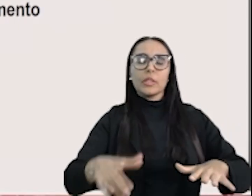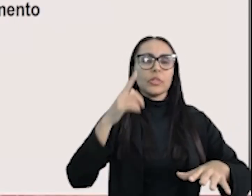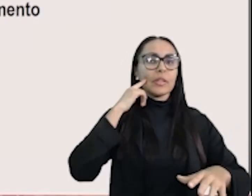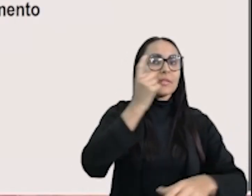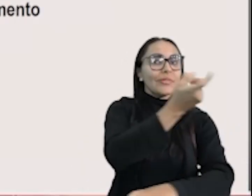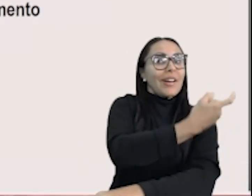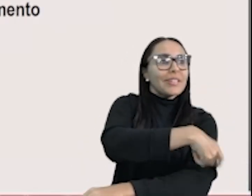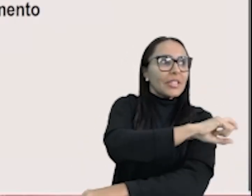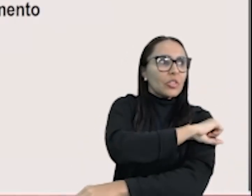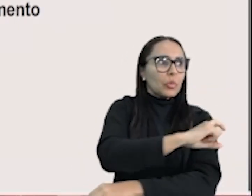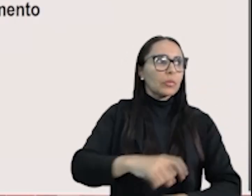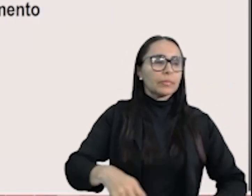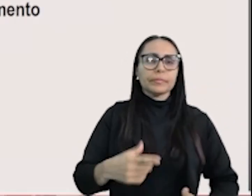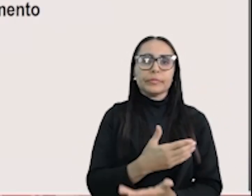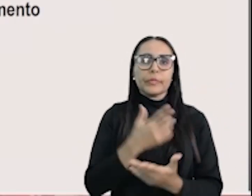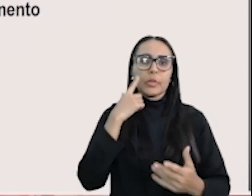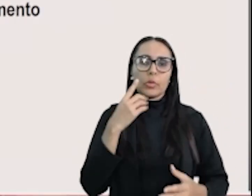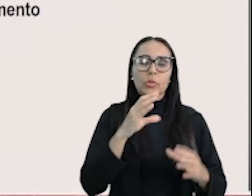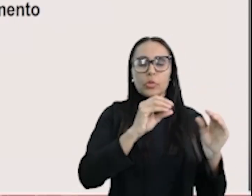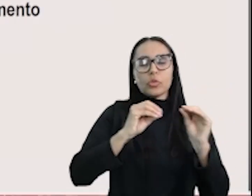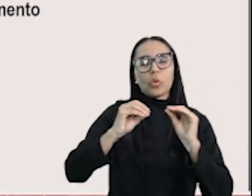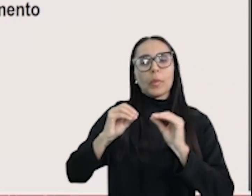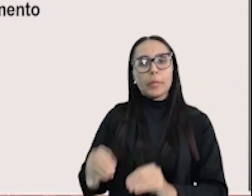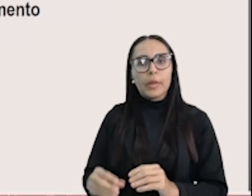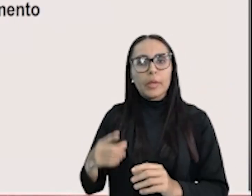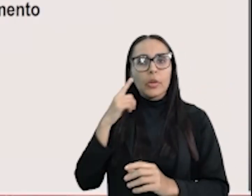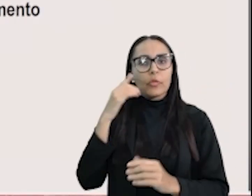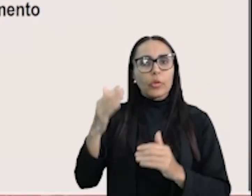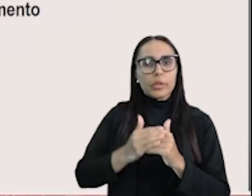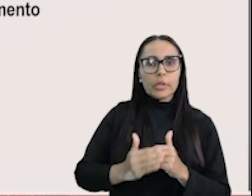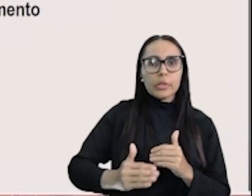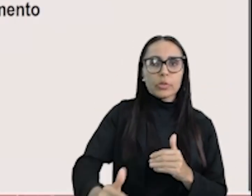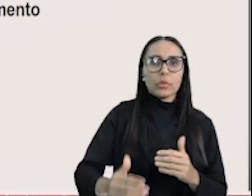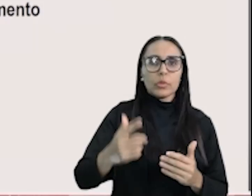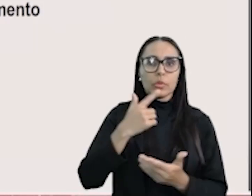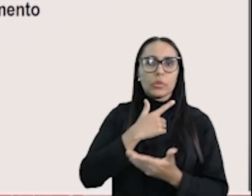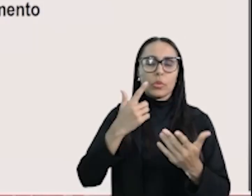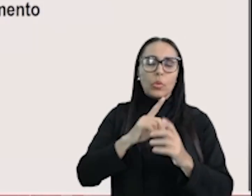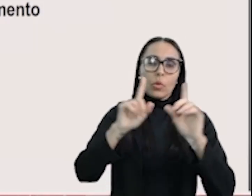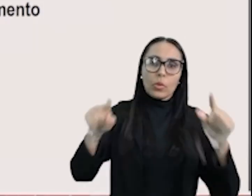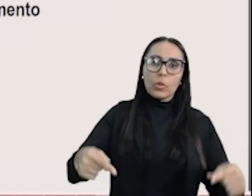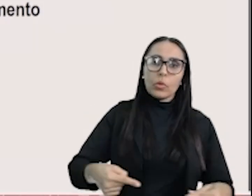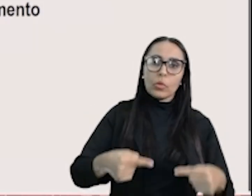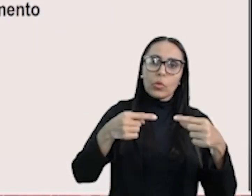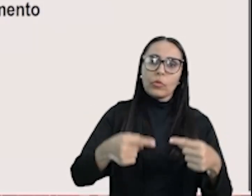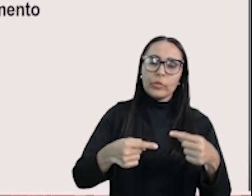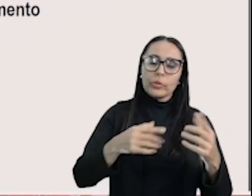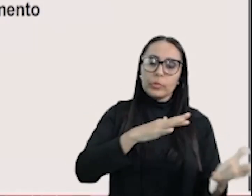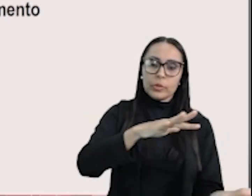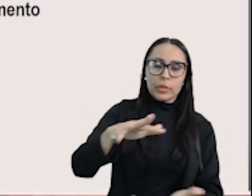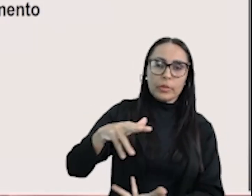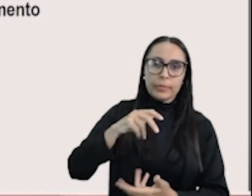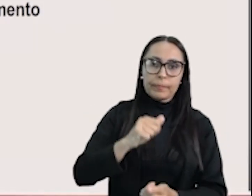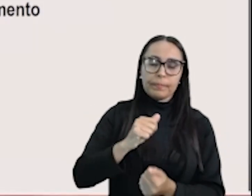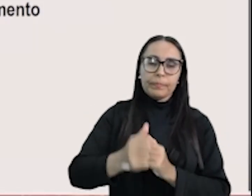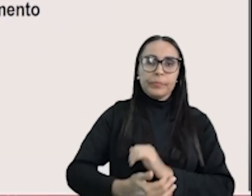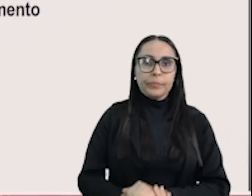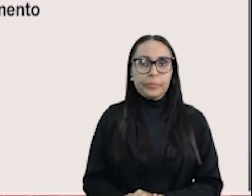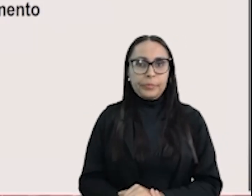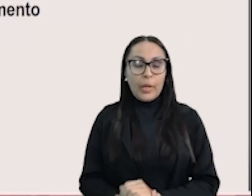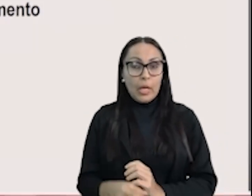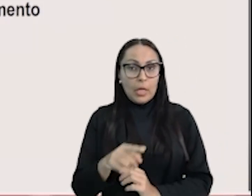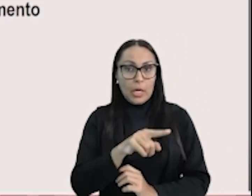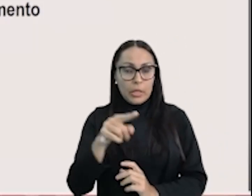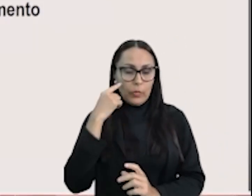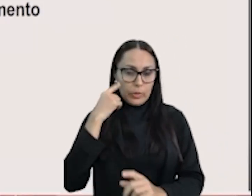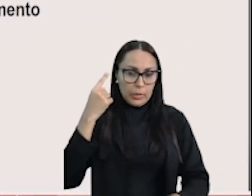nazista, cujo desdobramento foi o início do conflito mundial. Então, você vê que